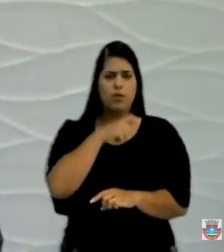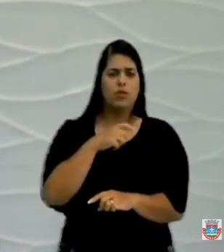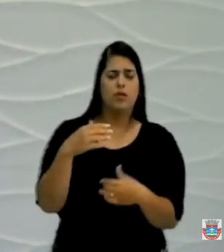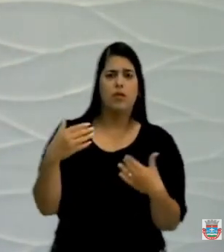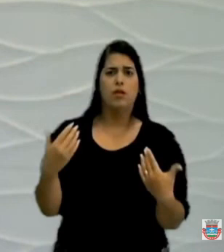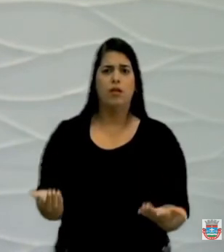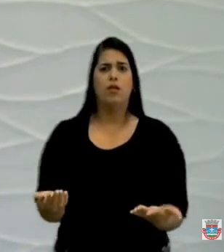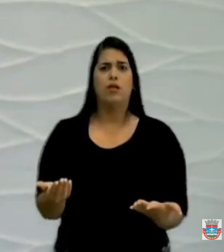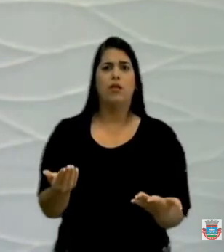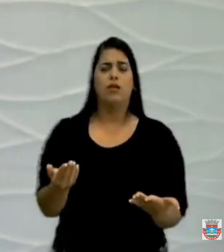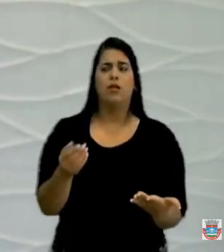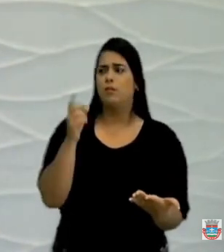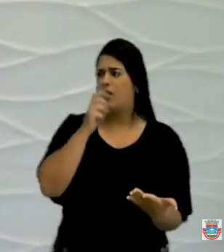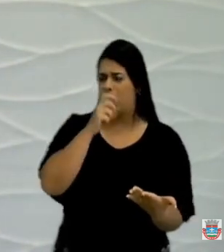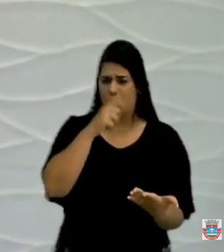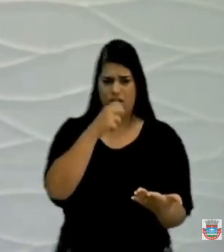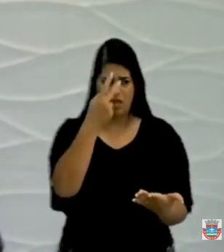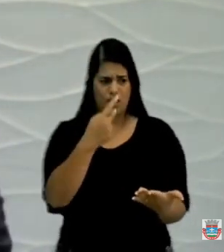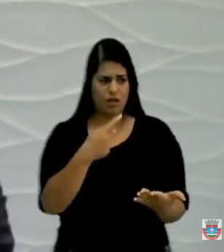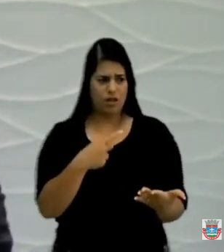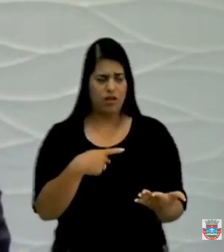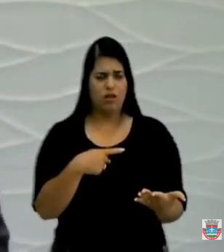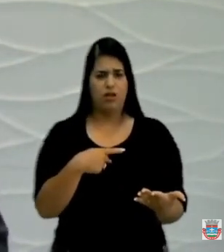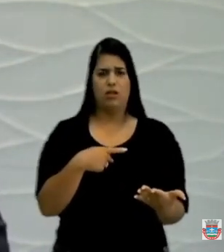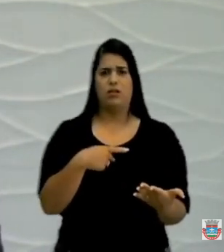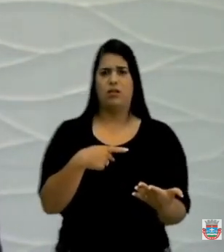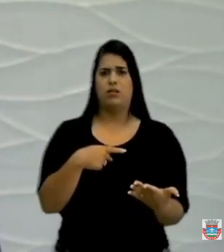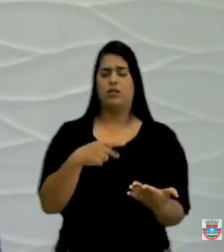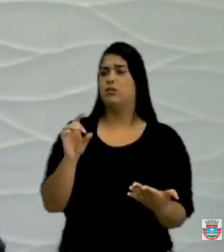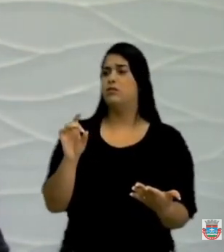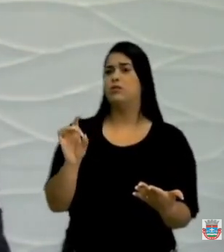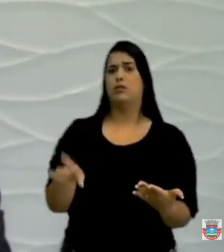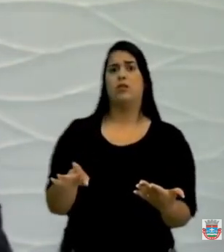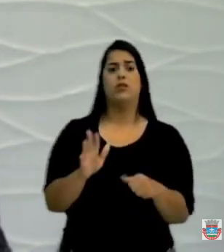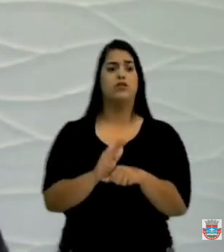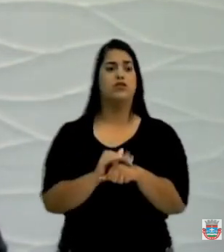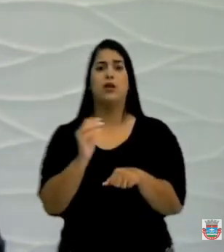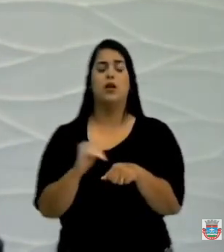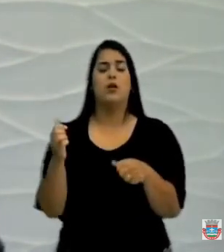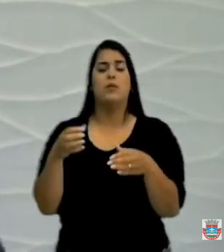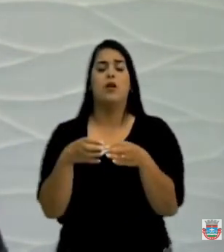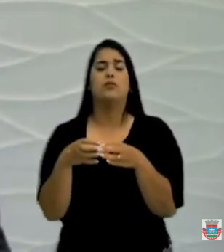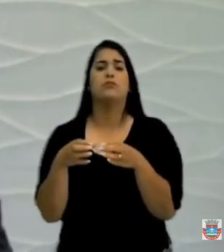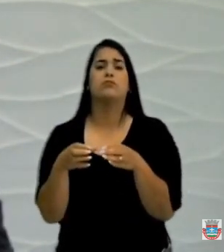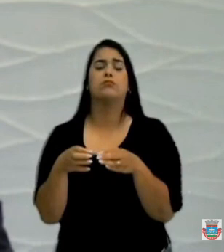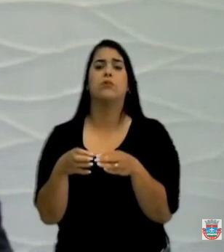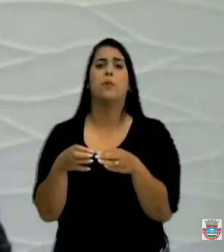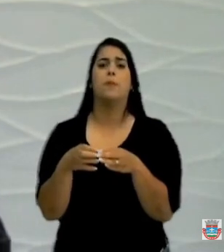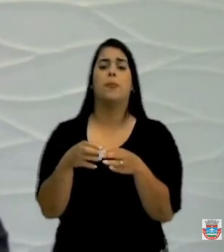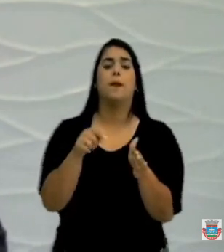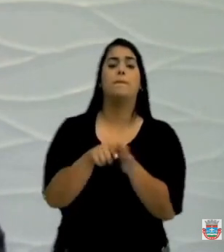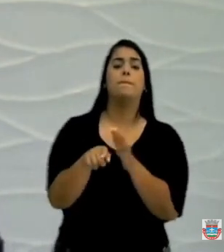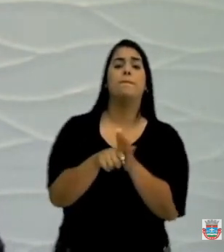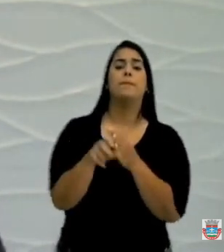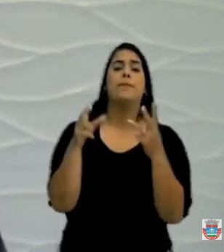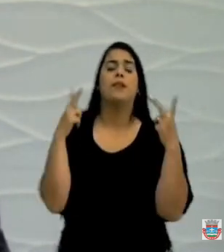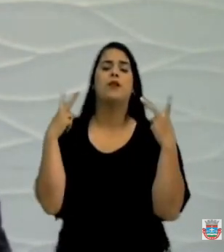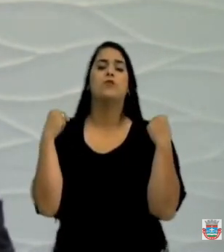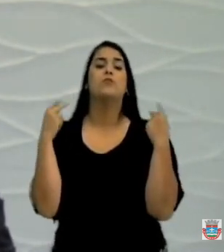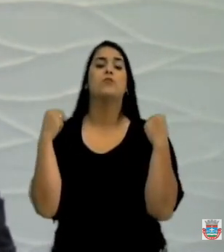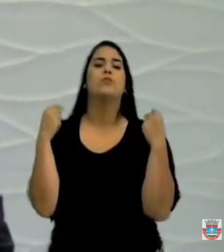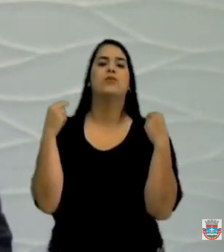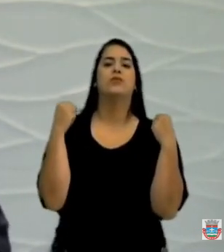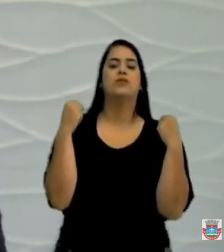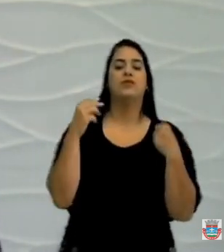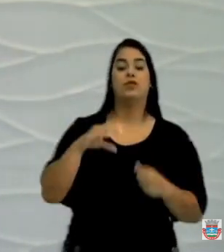Ou eu estou mentindo? É só chamar, fazer a comissão e perguntar ao motorista o que tiver coragem de dizer,